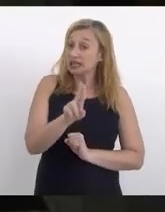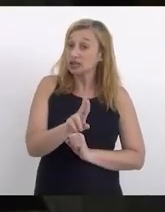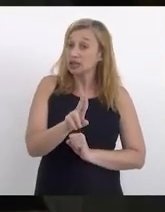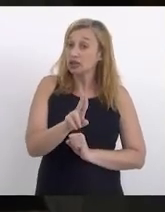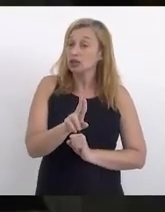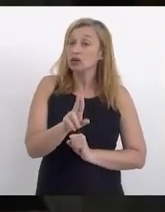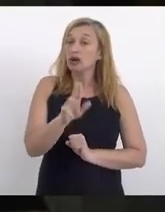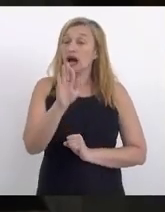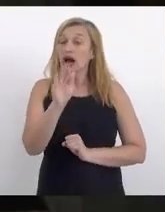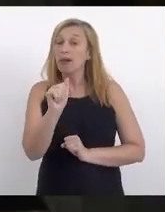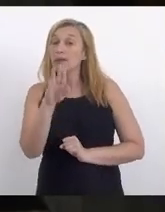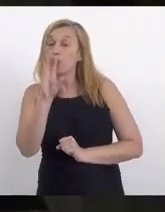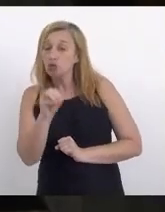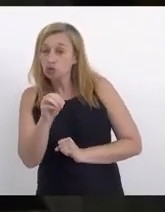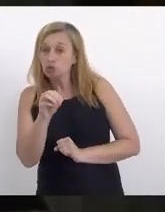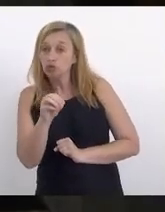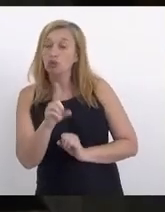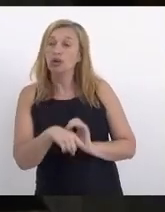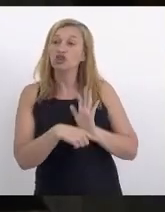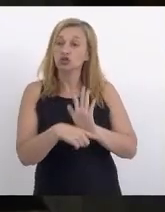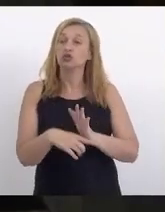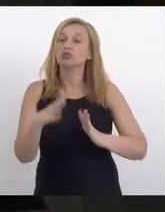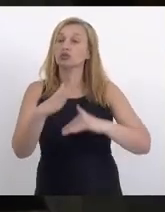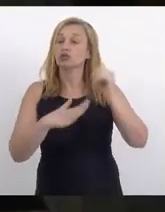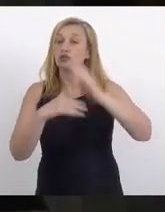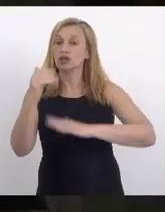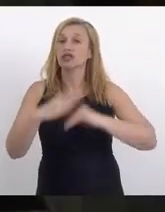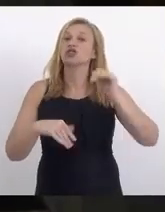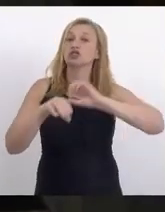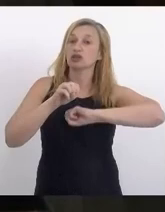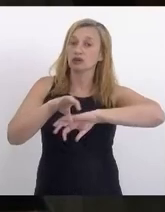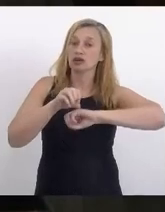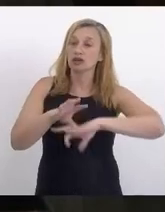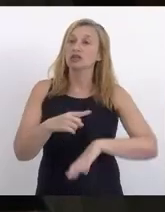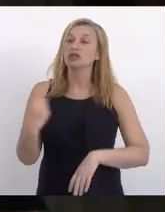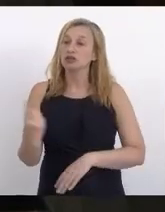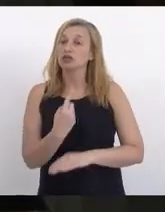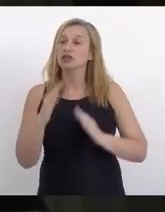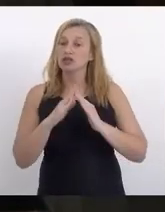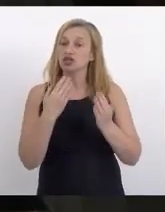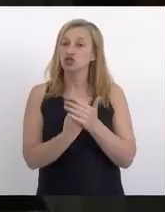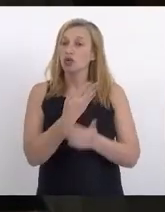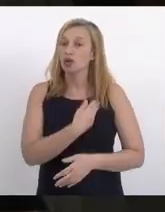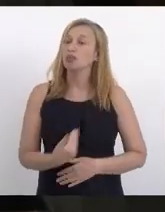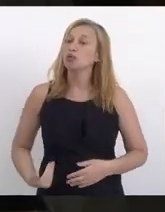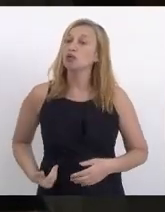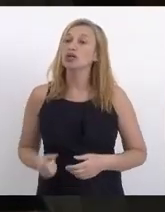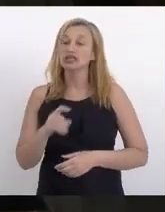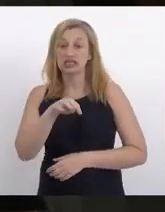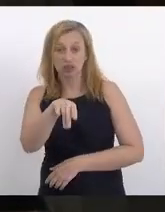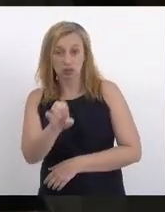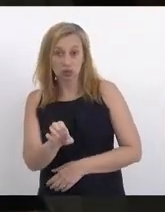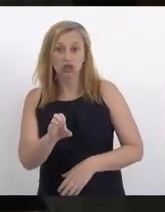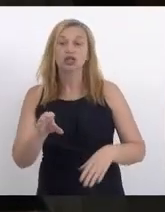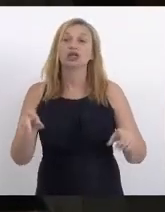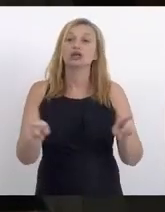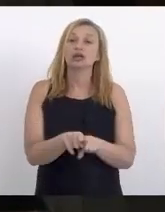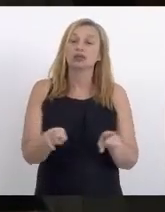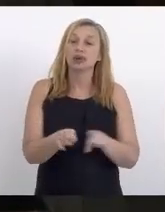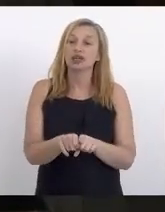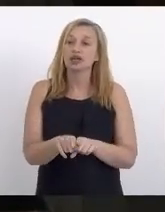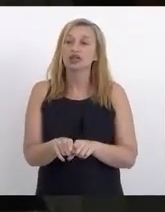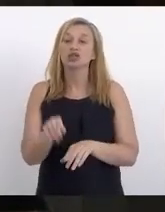um abono excepcional, extraordinário para profissionais de educação das nossas redes públicas, tanto o Seduc e também incluo aqui a rede